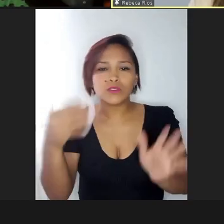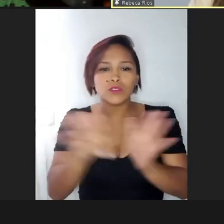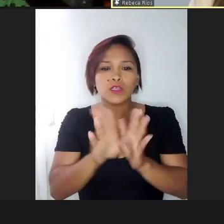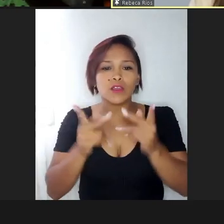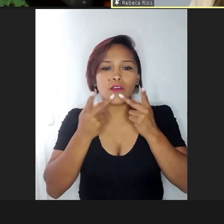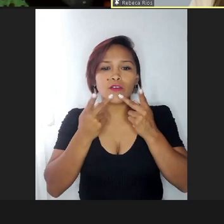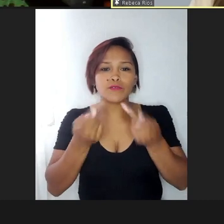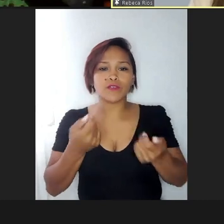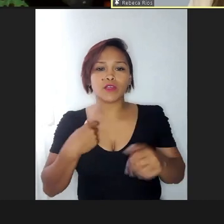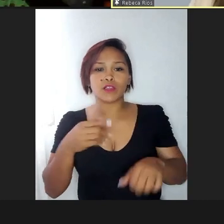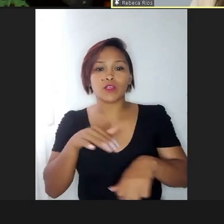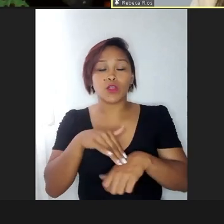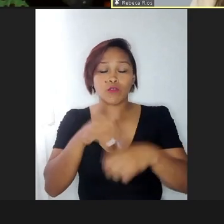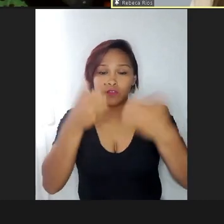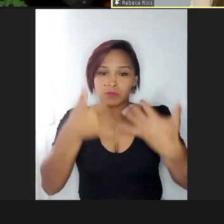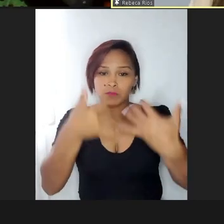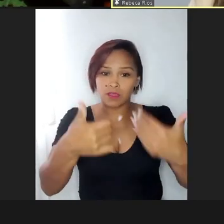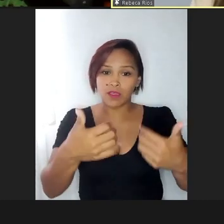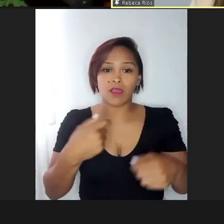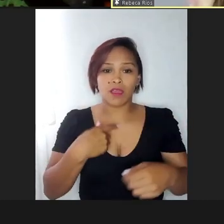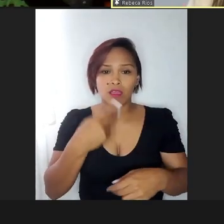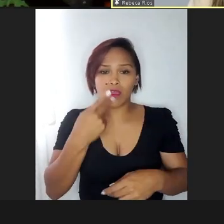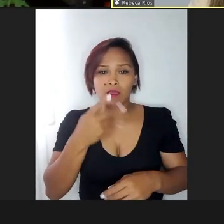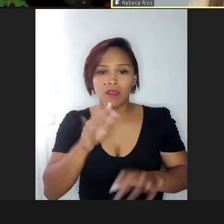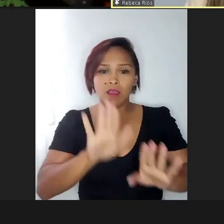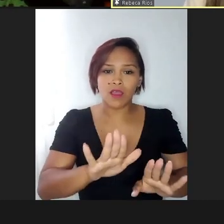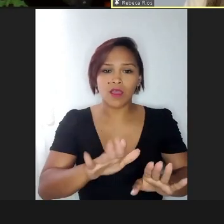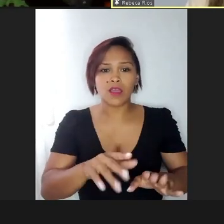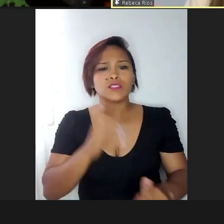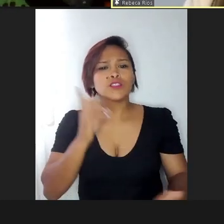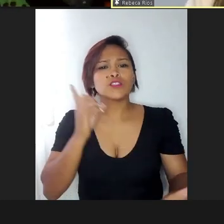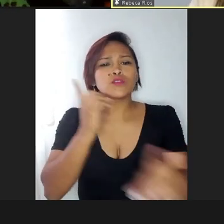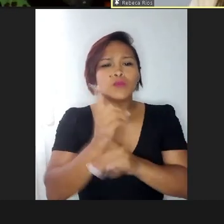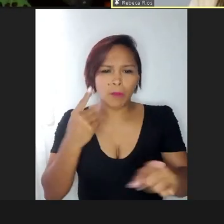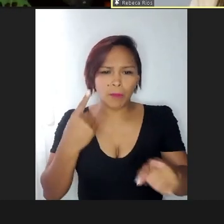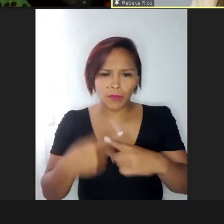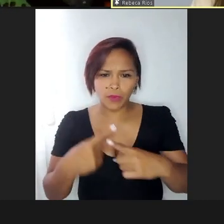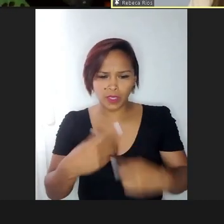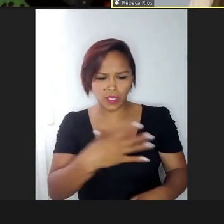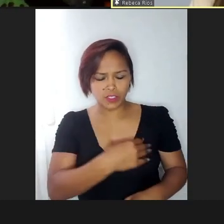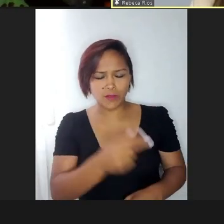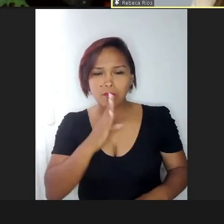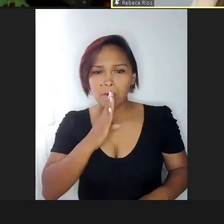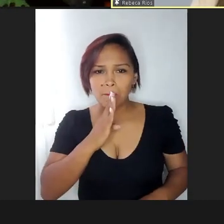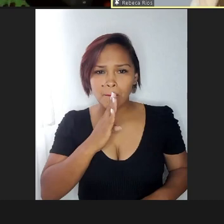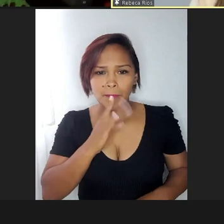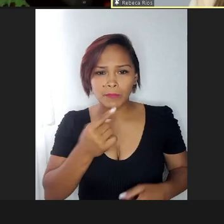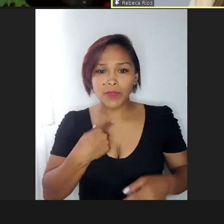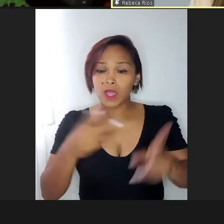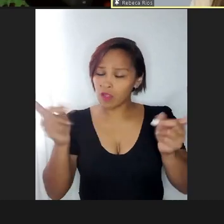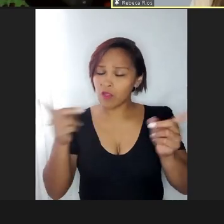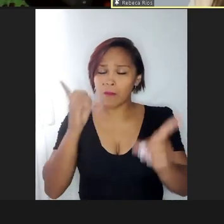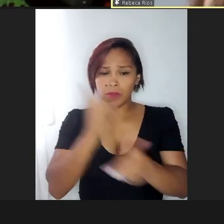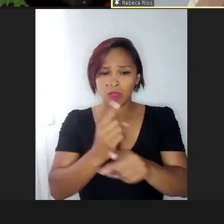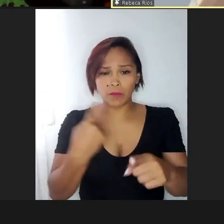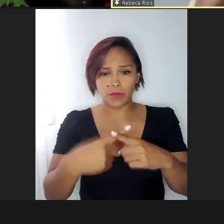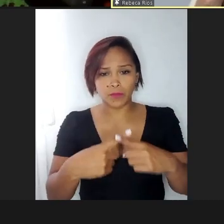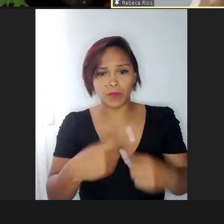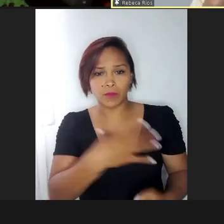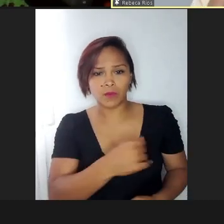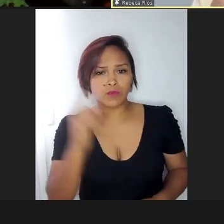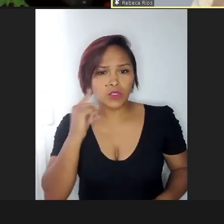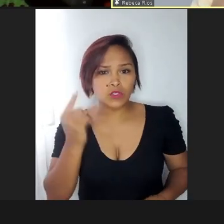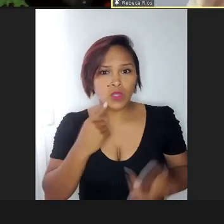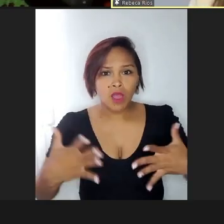e eu fui contar, ah, a pessoa perguntou, ah, Rebeca, você descobriu por que seu filho não falava? Eu descobri, porque meu filho é surdo, dela, meu Deus,